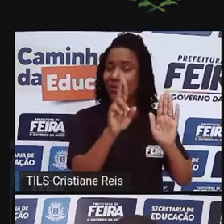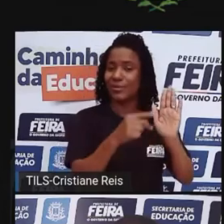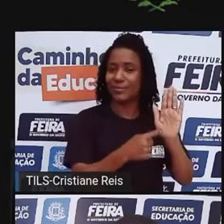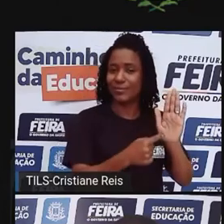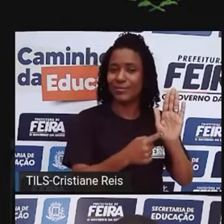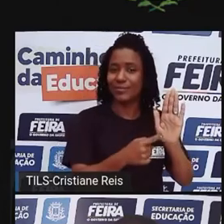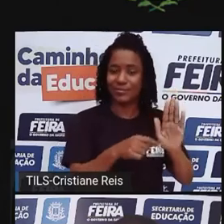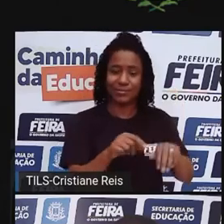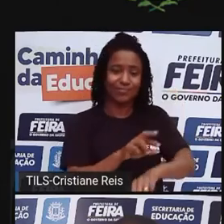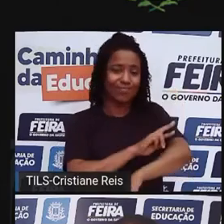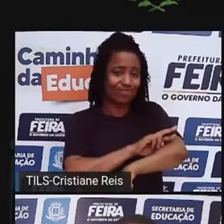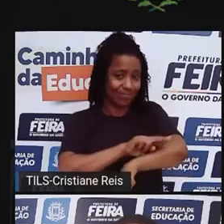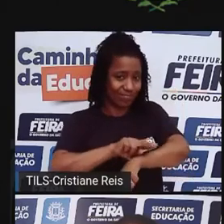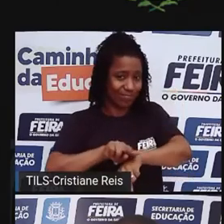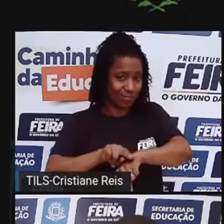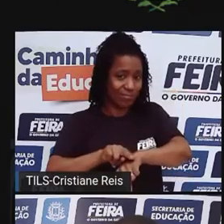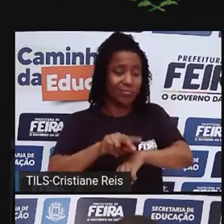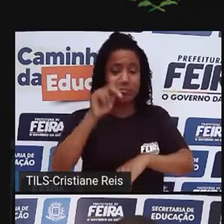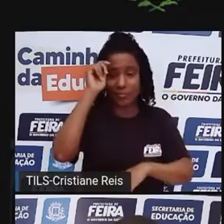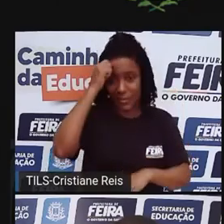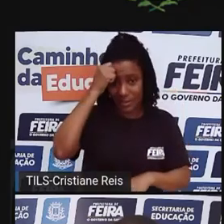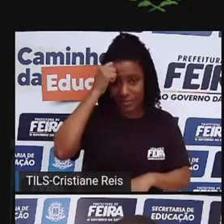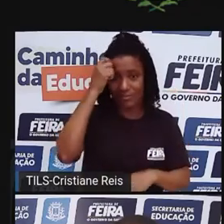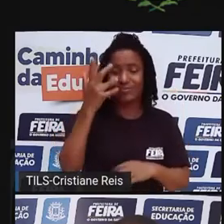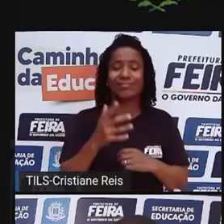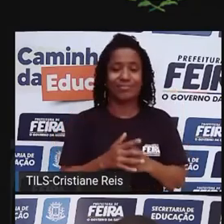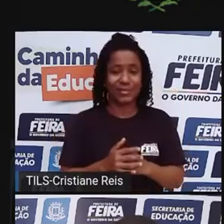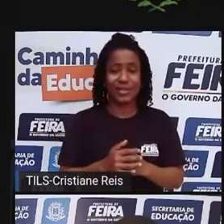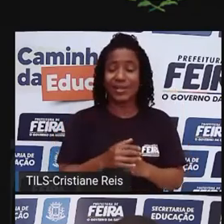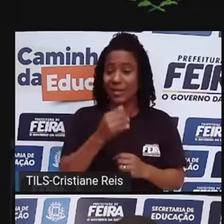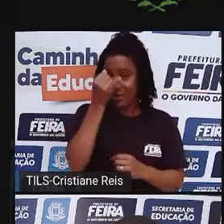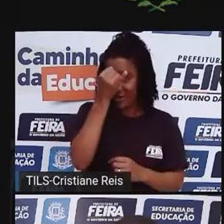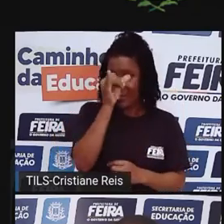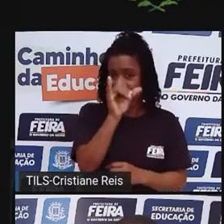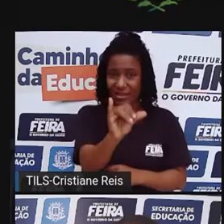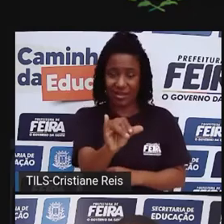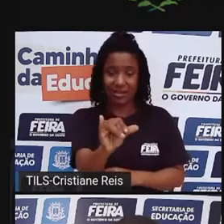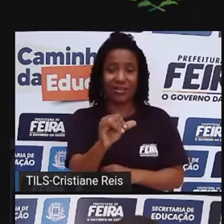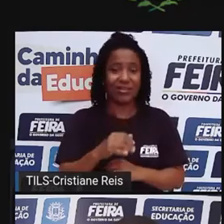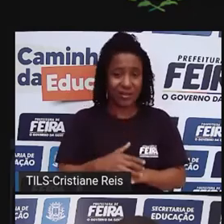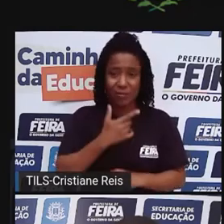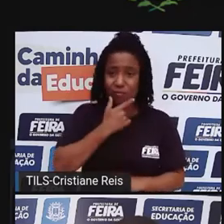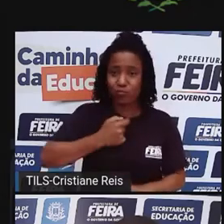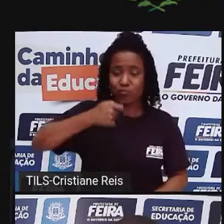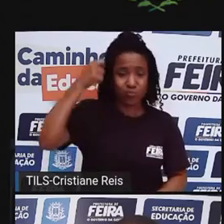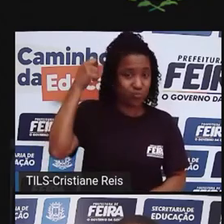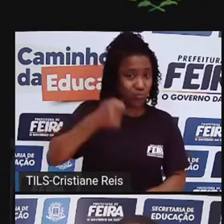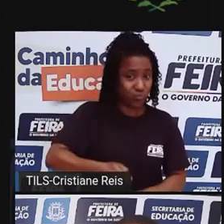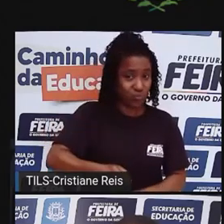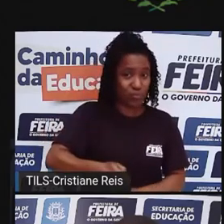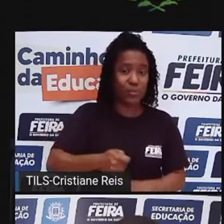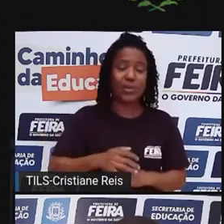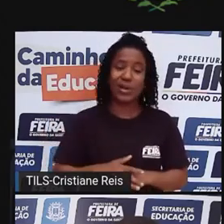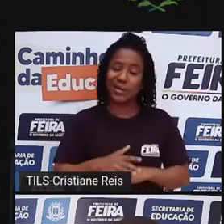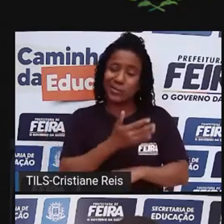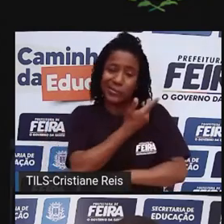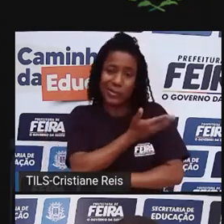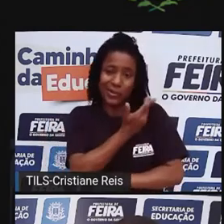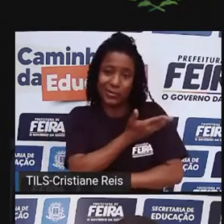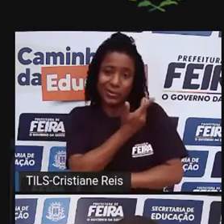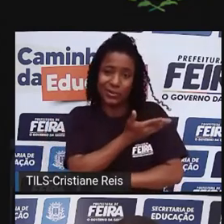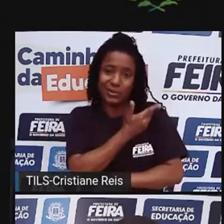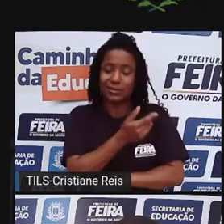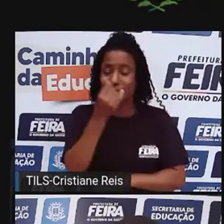antirracista, antissexista, antimachista, antilgbtfóbica, né? Então, nós temos que